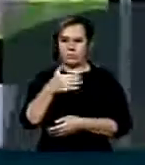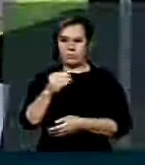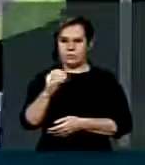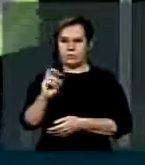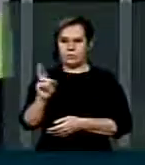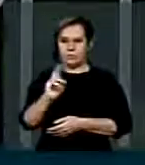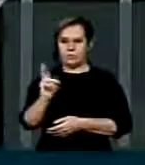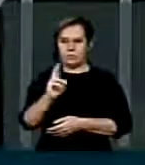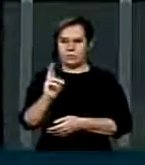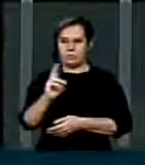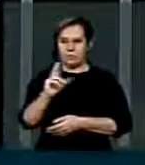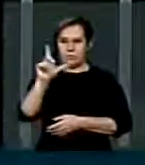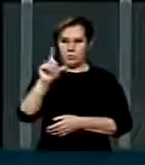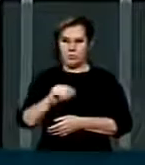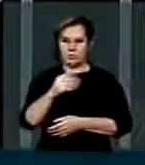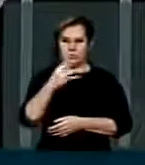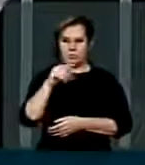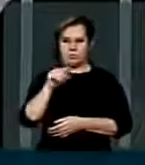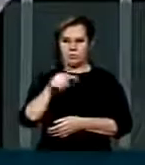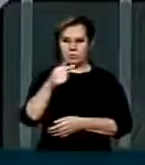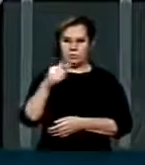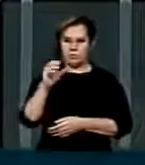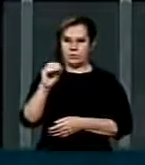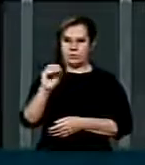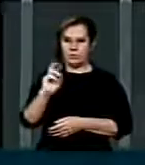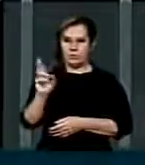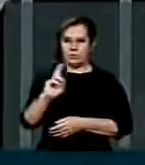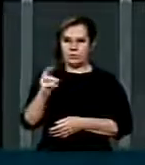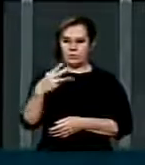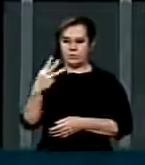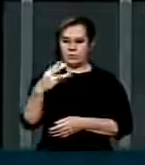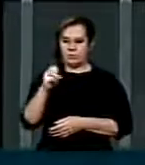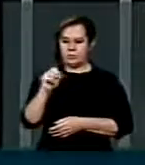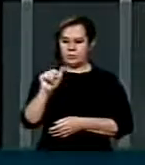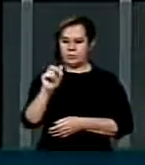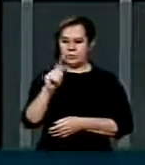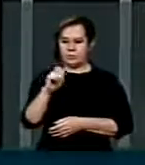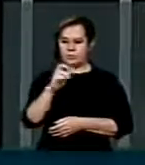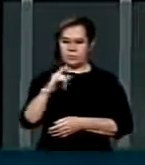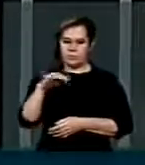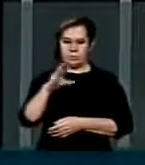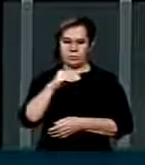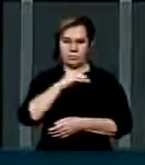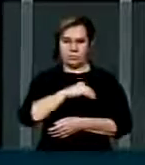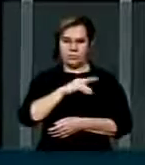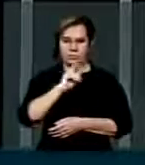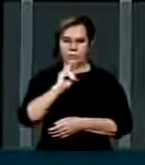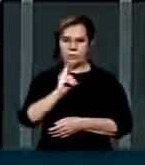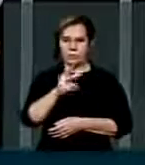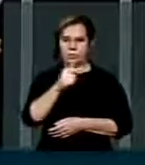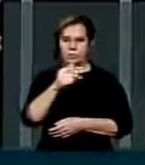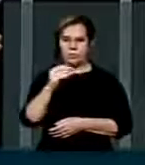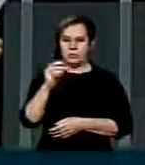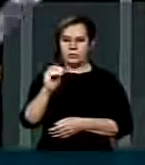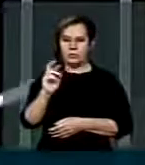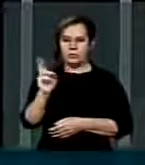Salário líquido, R$ 4.700. Terceiro sargento, salário líquido, R 2.700.